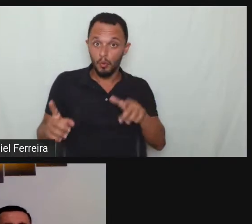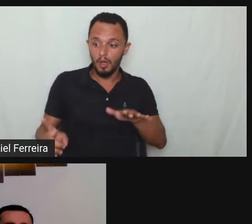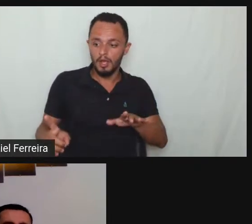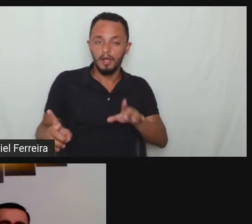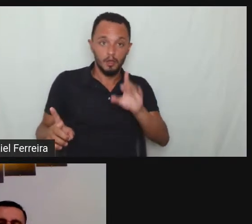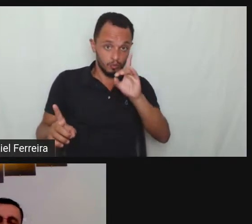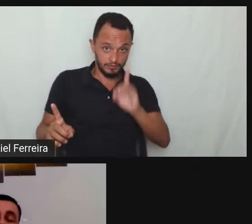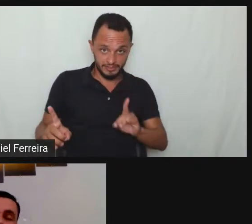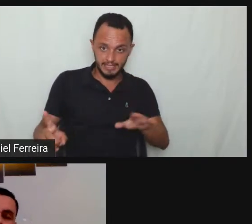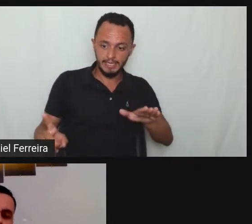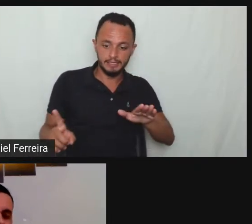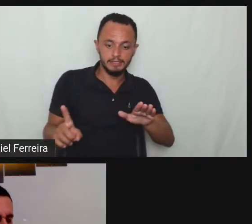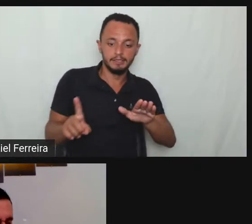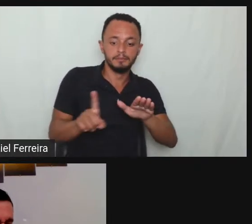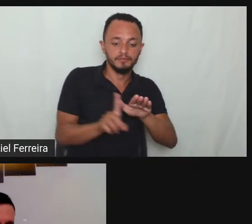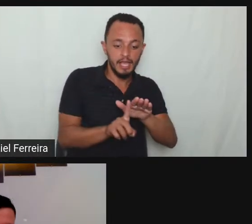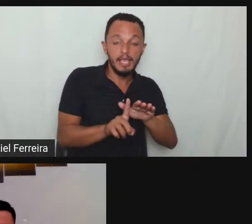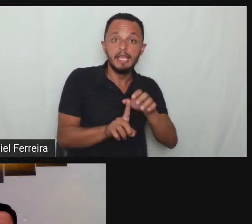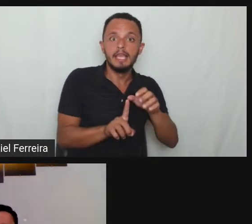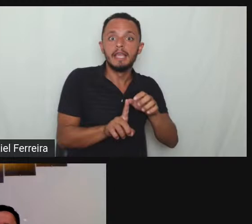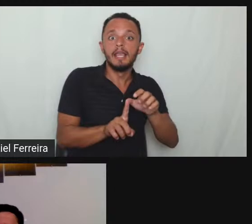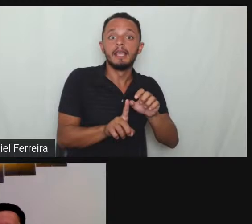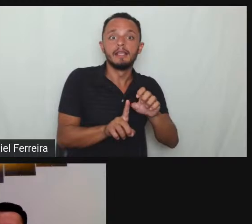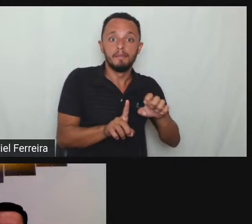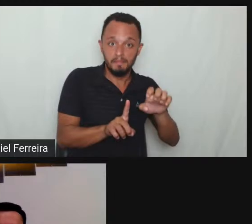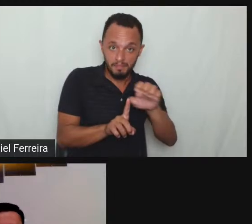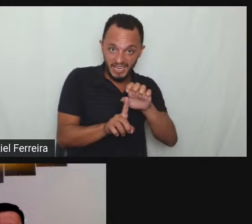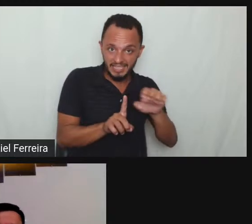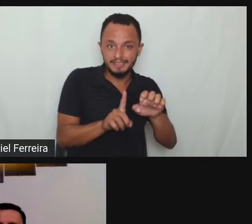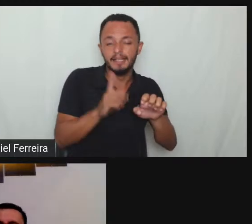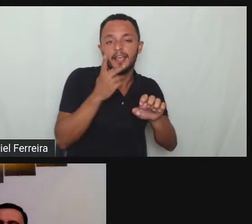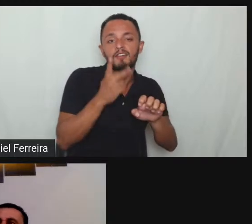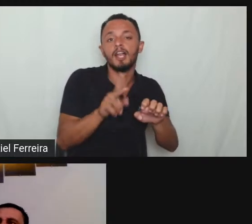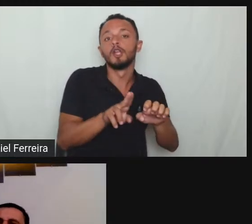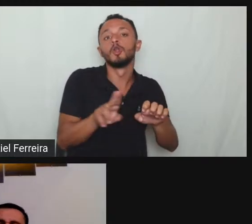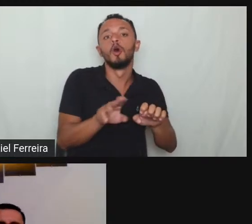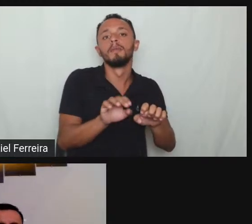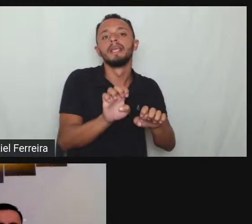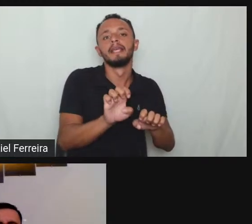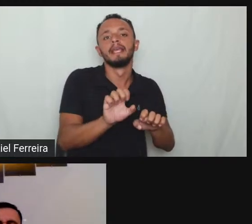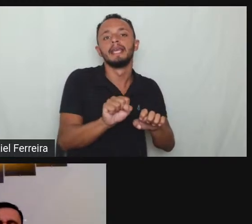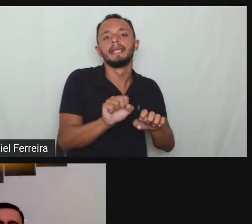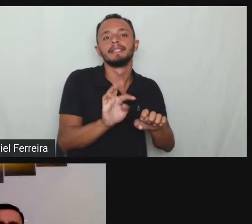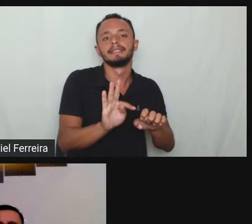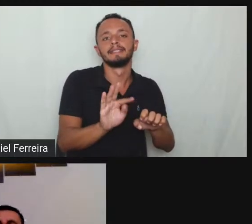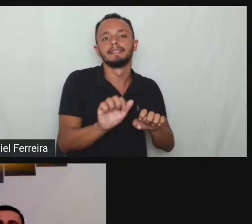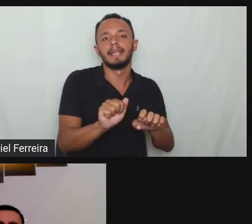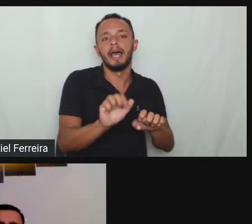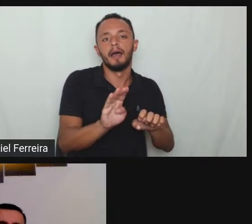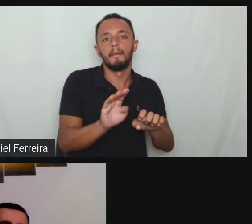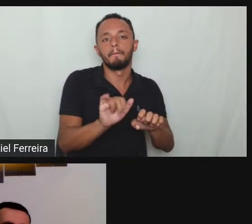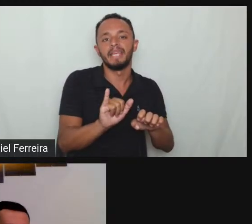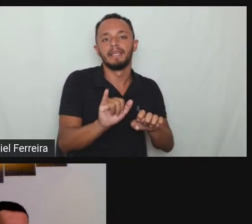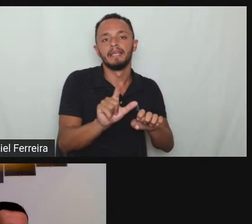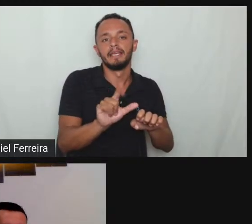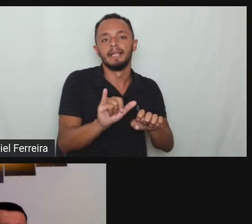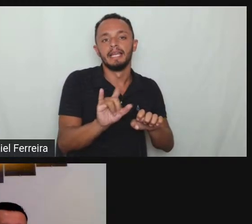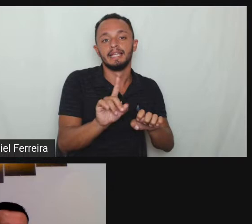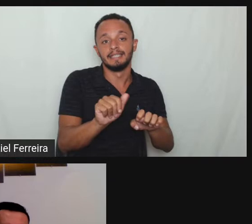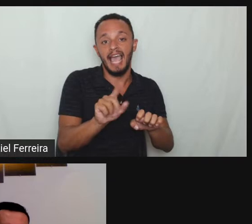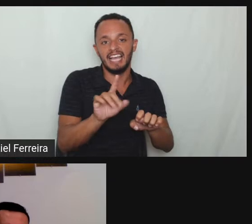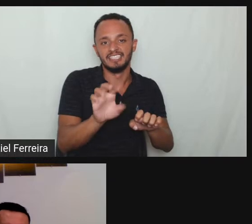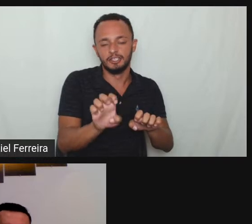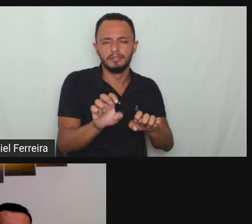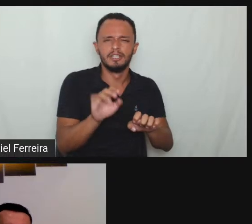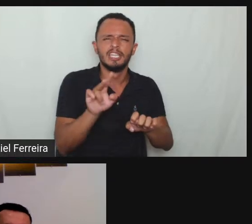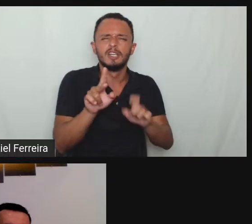a isso aí é uma proteção é diferente da estabilidade provisória para grávida para quem sofre um acidente de